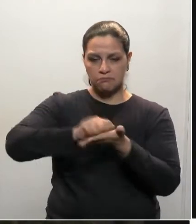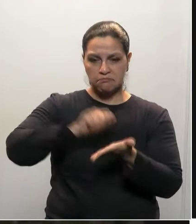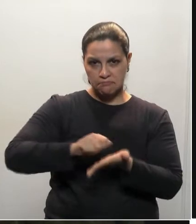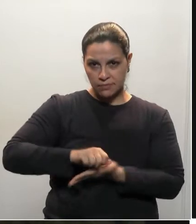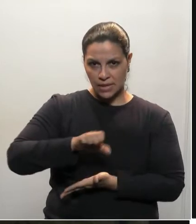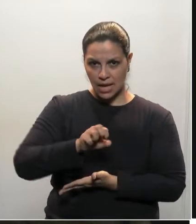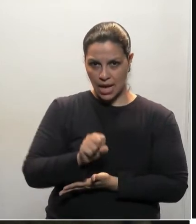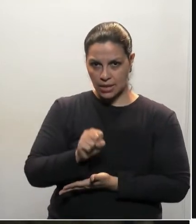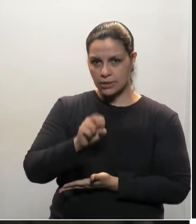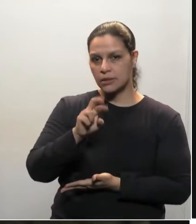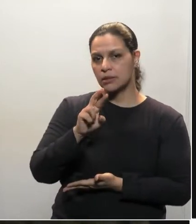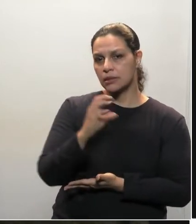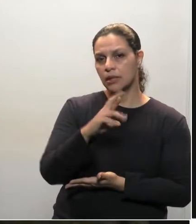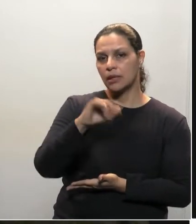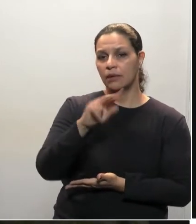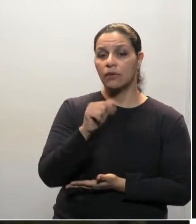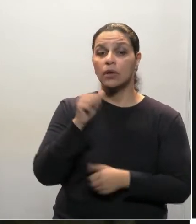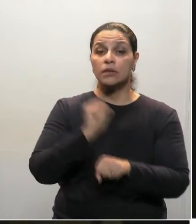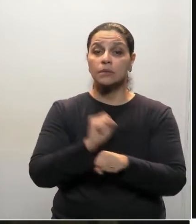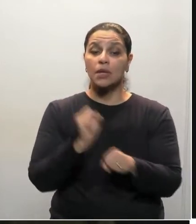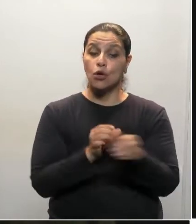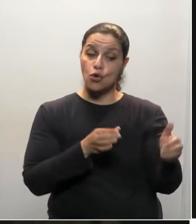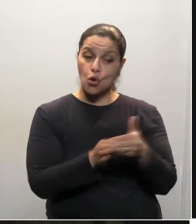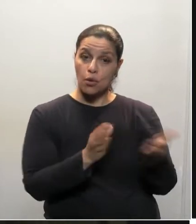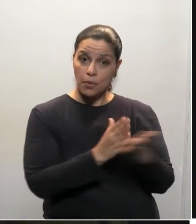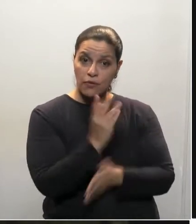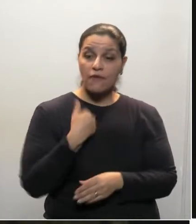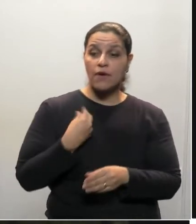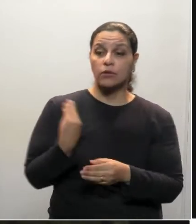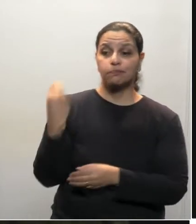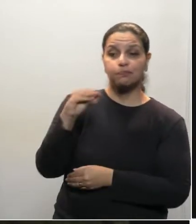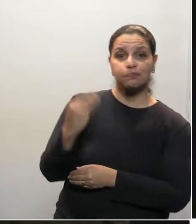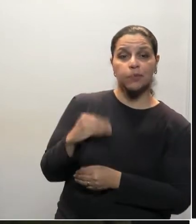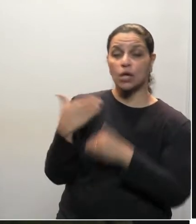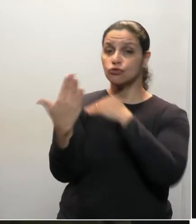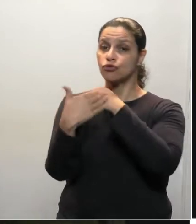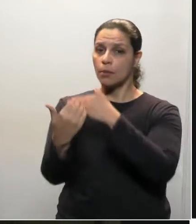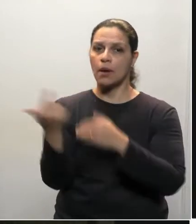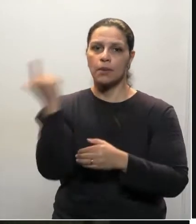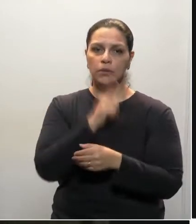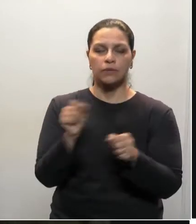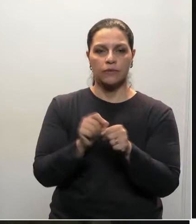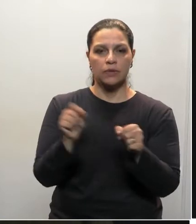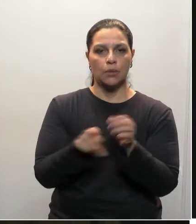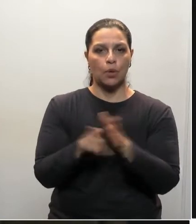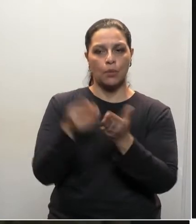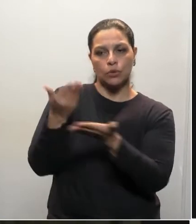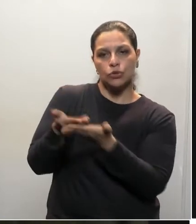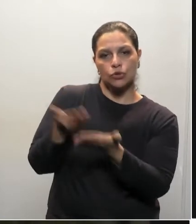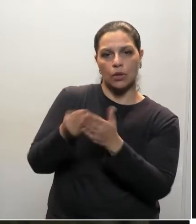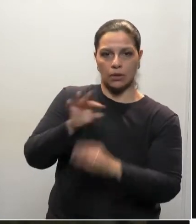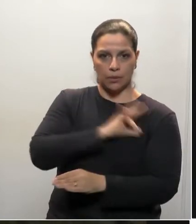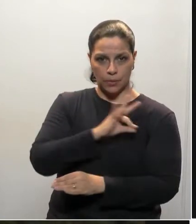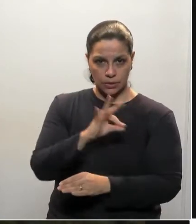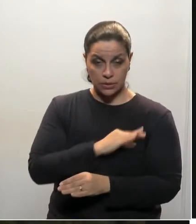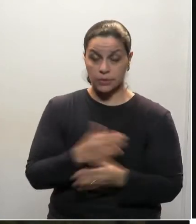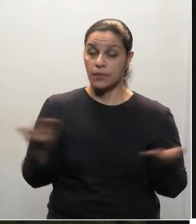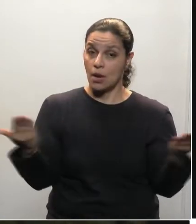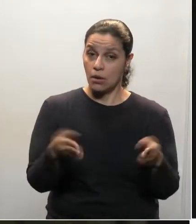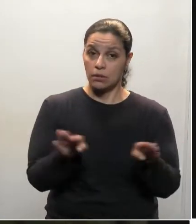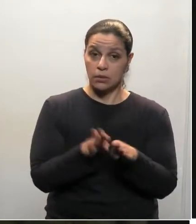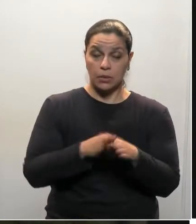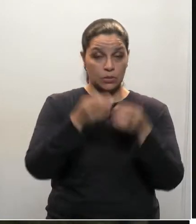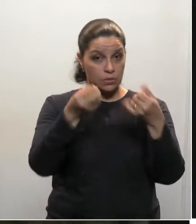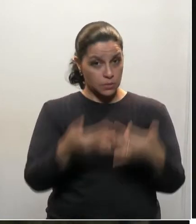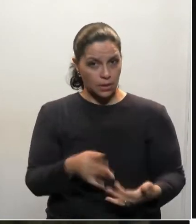a nomeação já aprovados e para que possam fazer a escola de polícia. Quero falar ainda